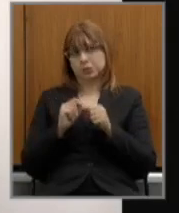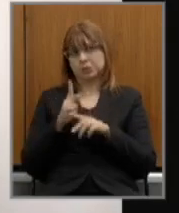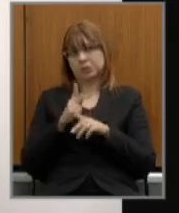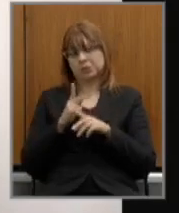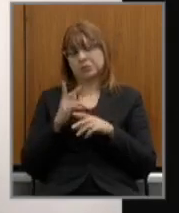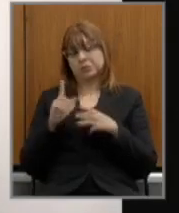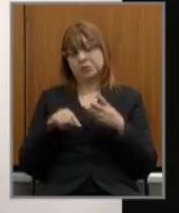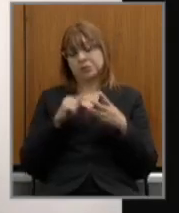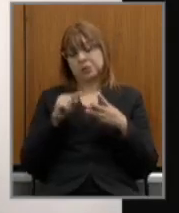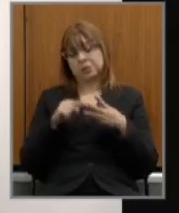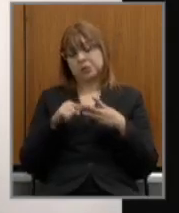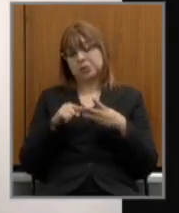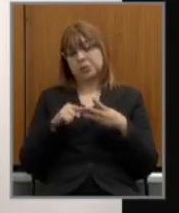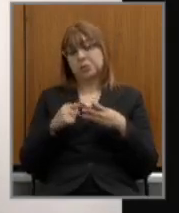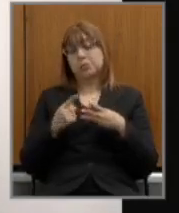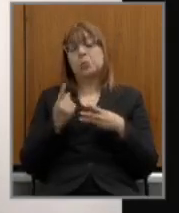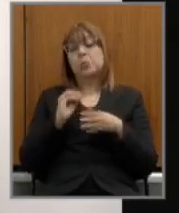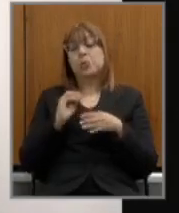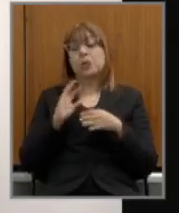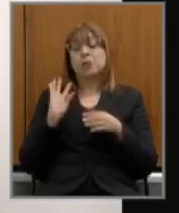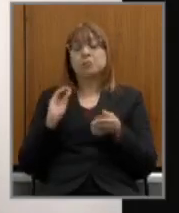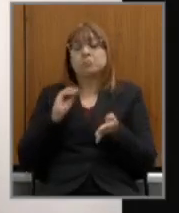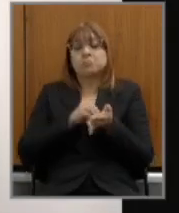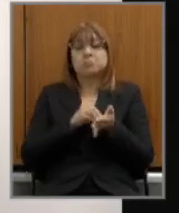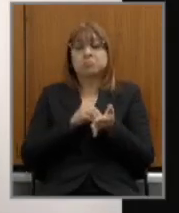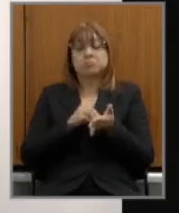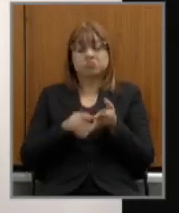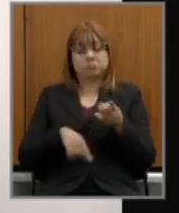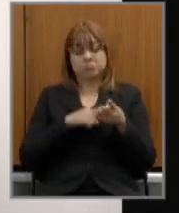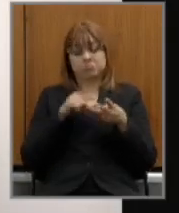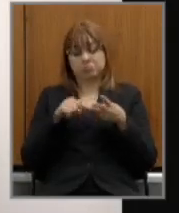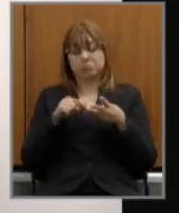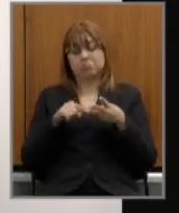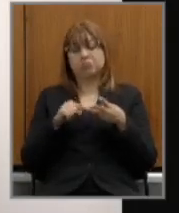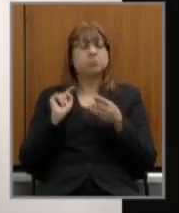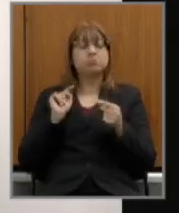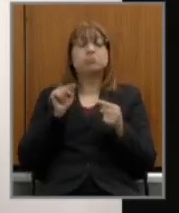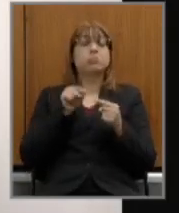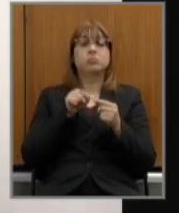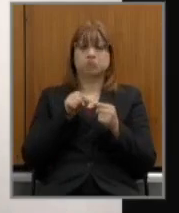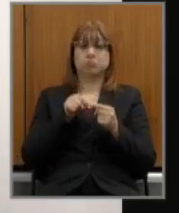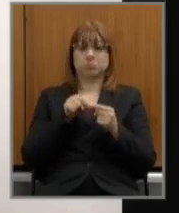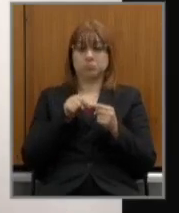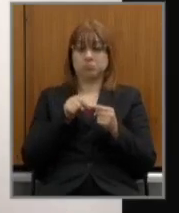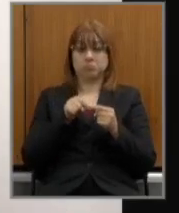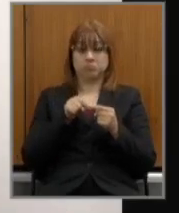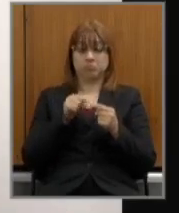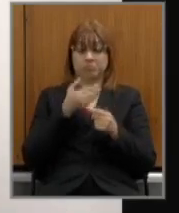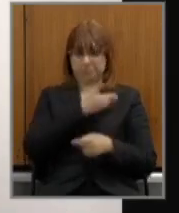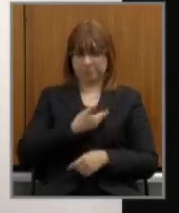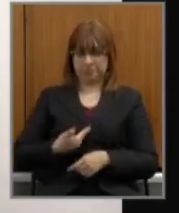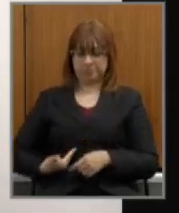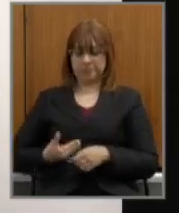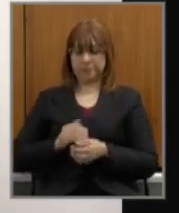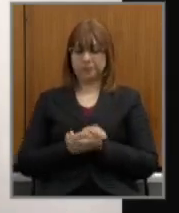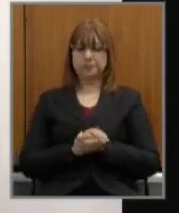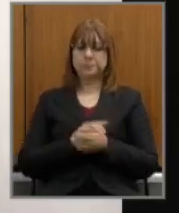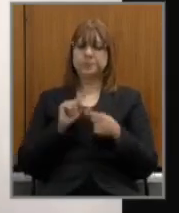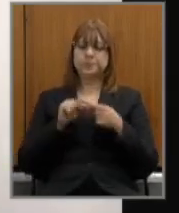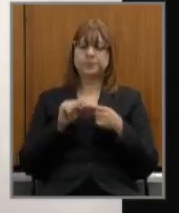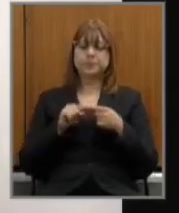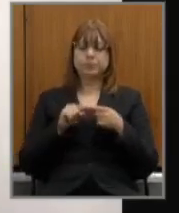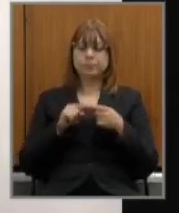conteúdos e também questão da intencionalidade governamental com relação aos